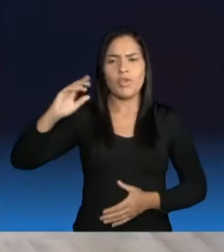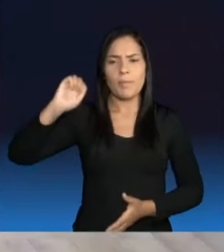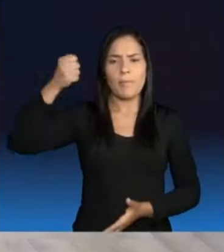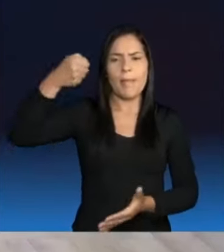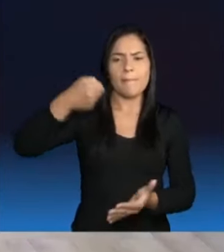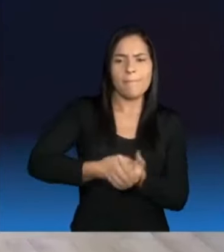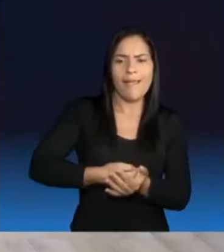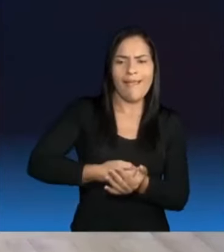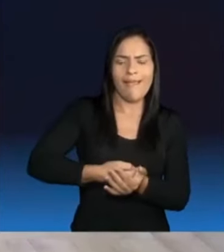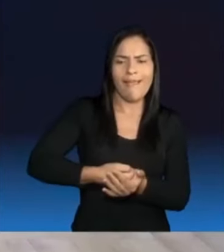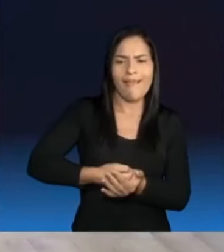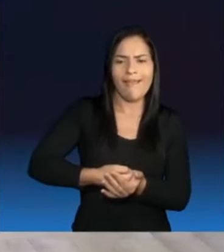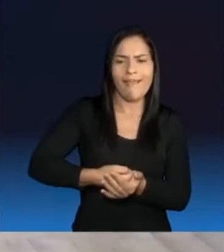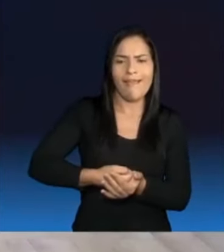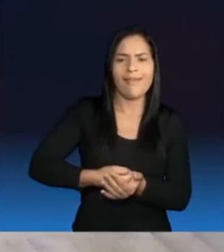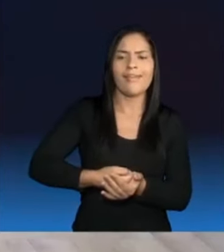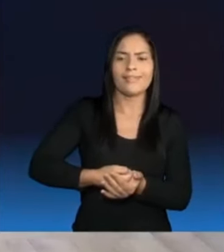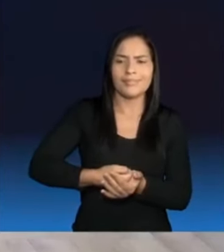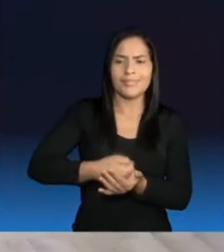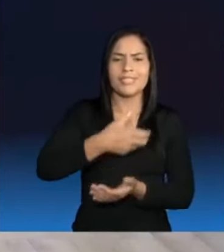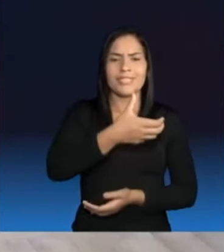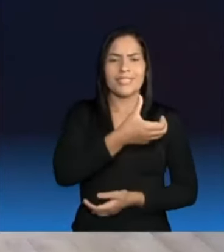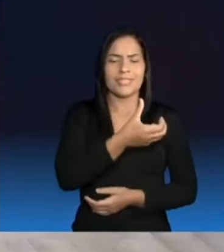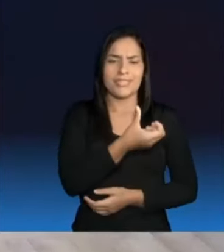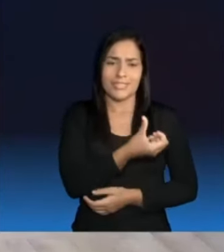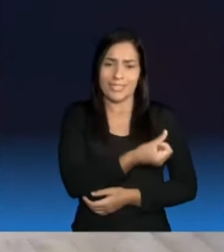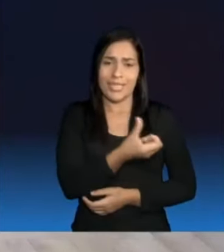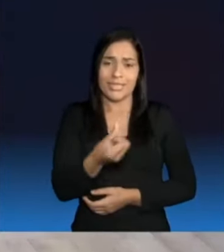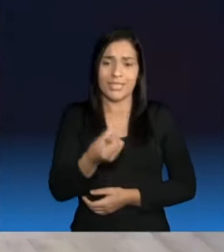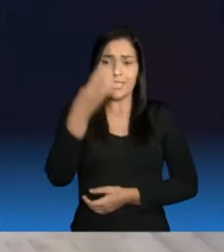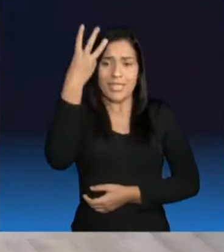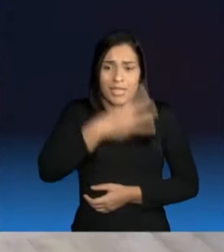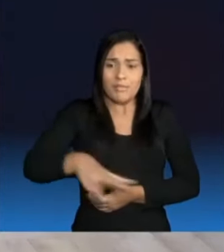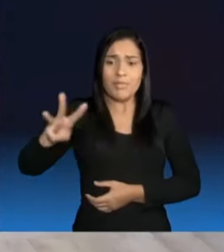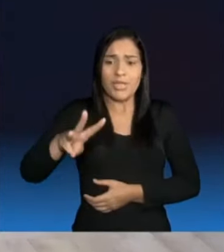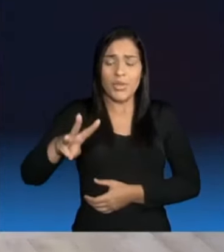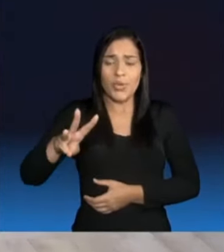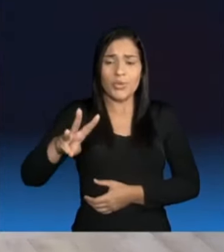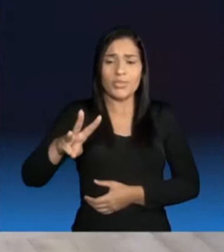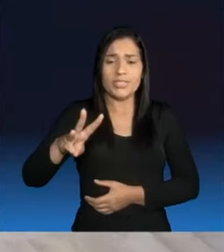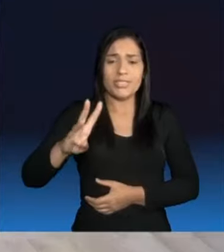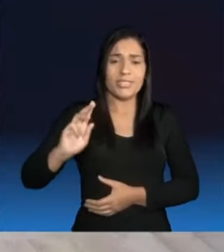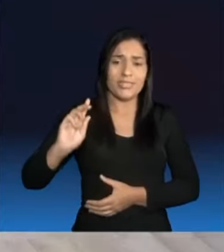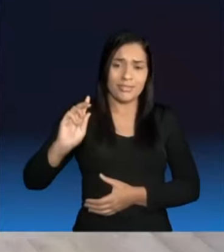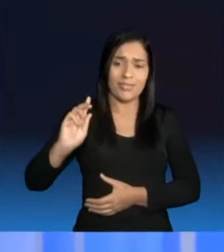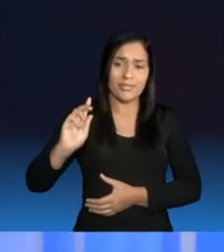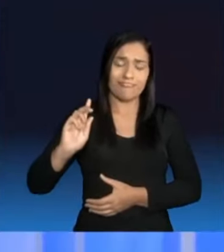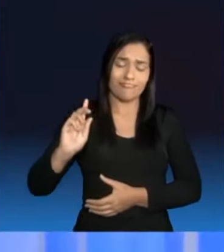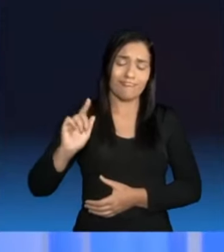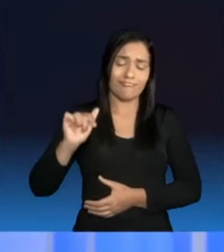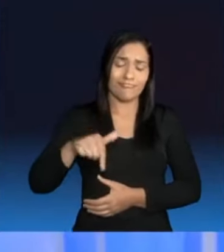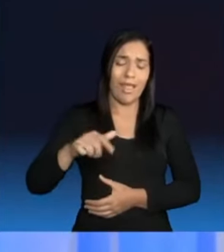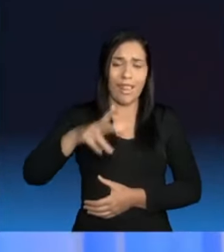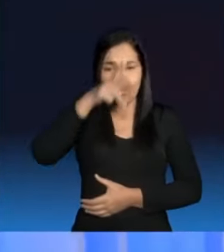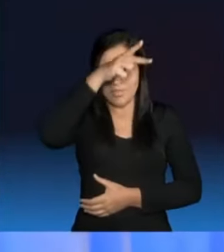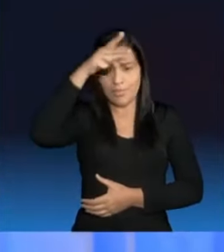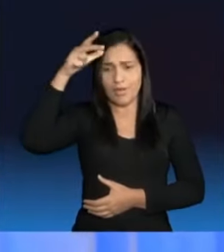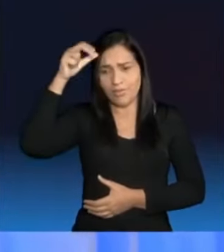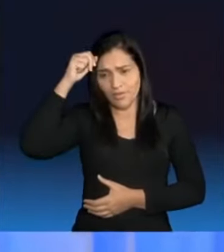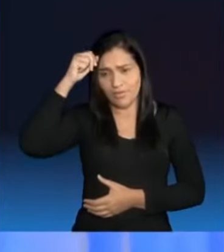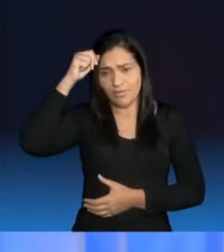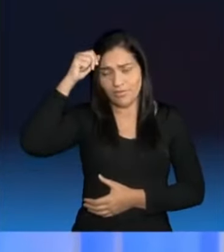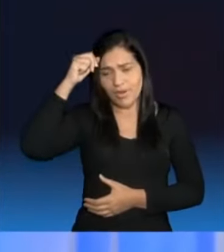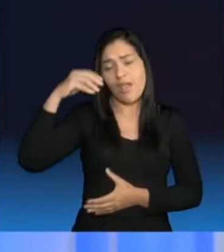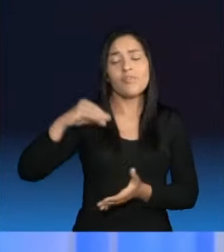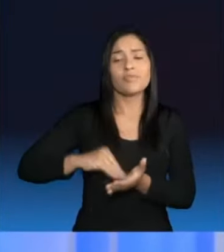milhões que tem com o município. Talvez essas UBS não tivessem fechado, talvez as UPAs não estivessem na